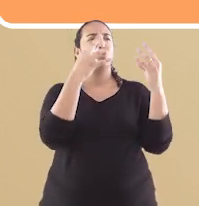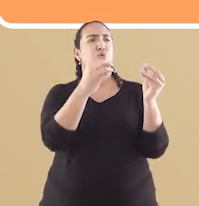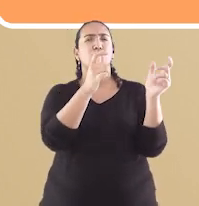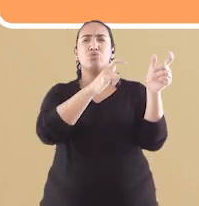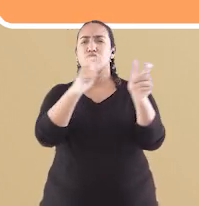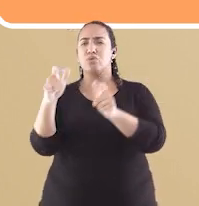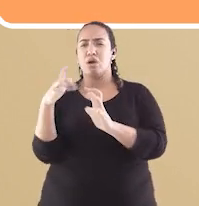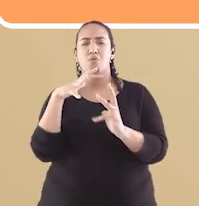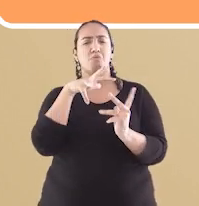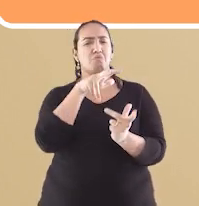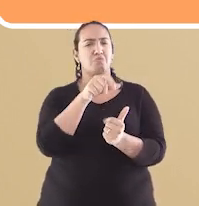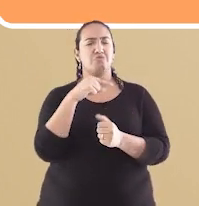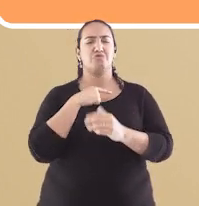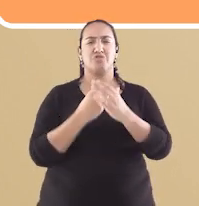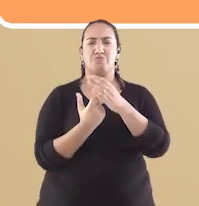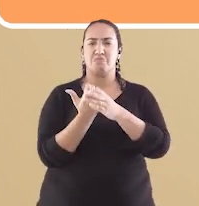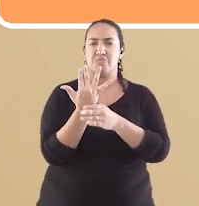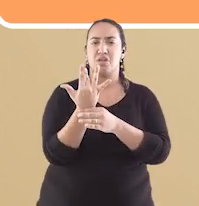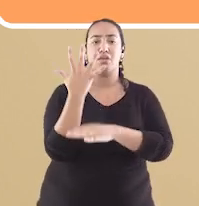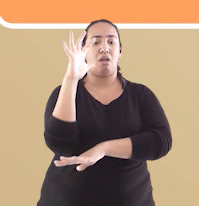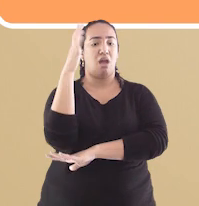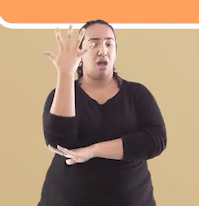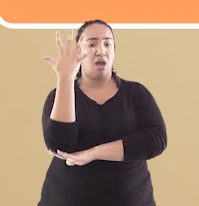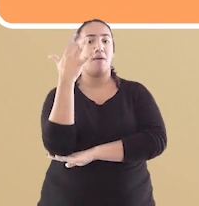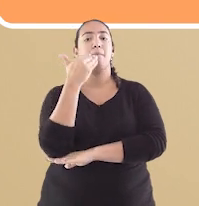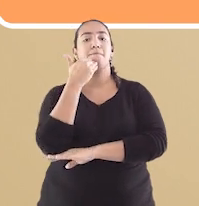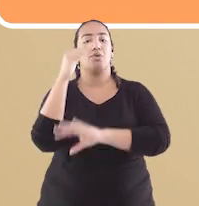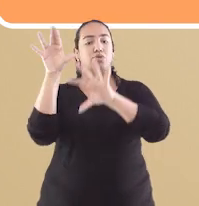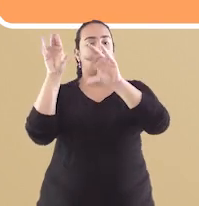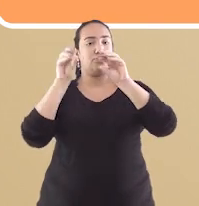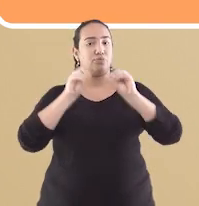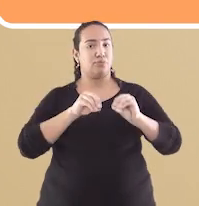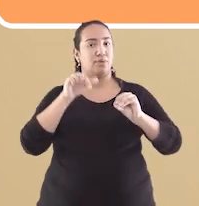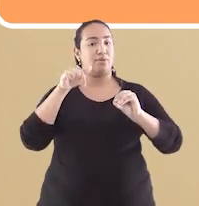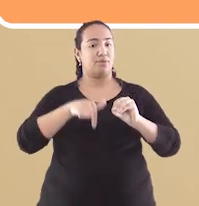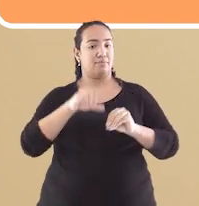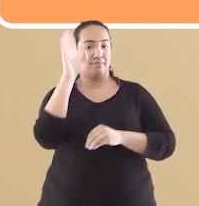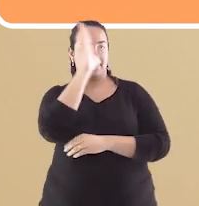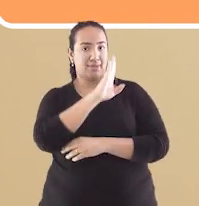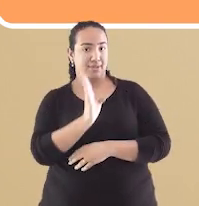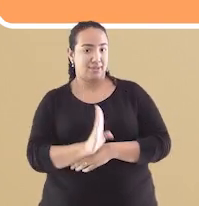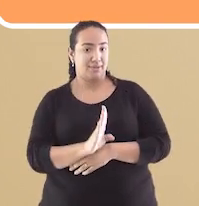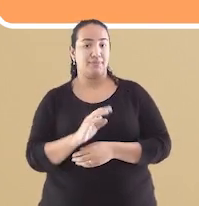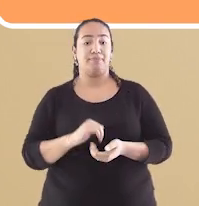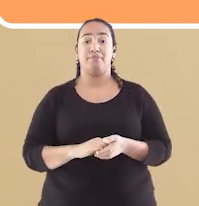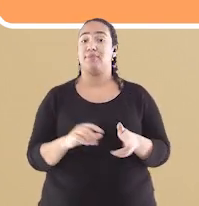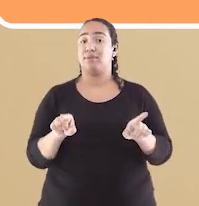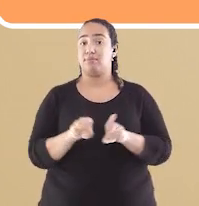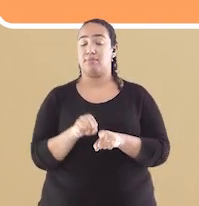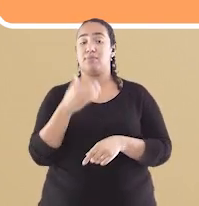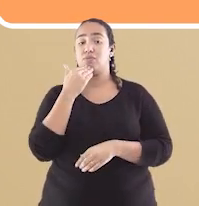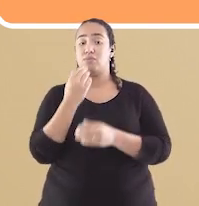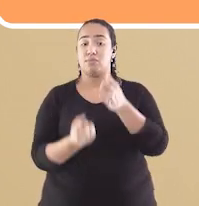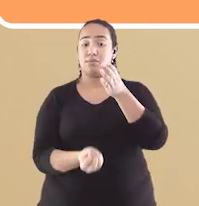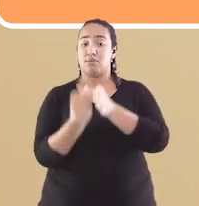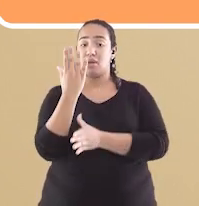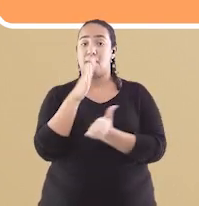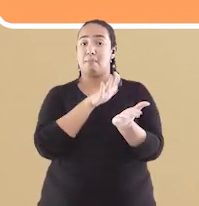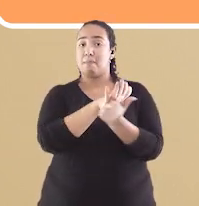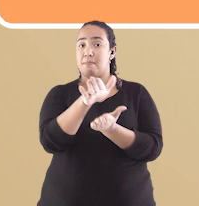locais do mundo. E também foi responsável por trazer a imprensa ao Brasil, sendo criada a Imprensa Regia.